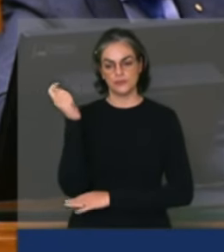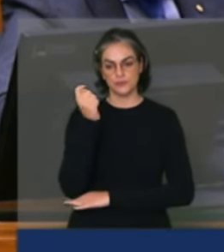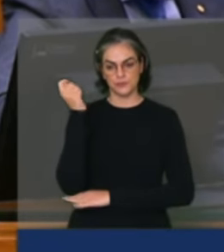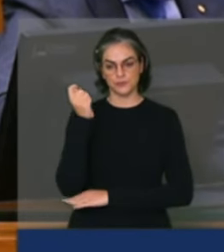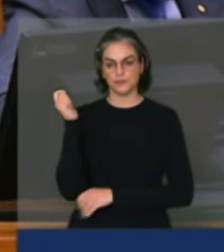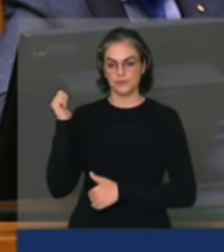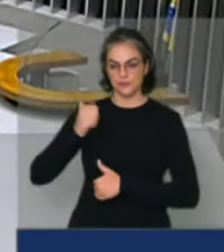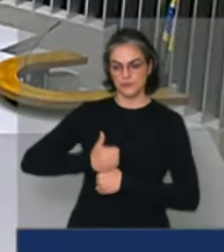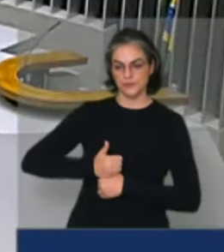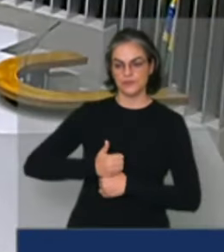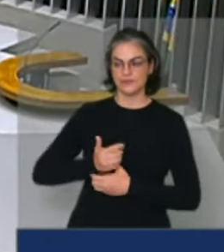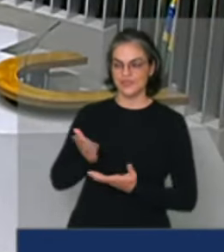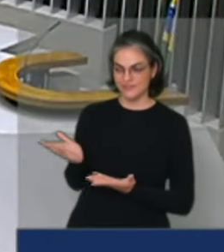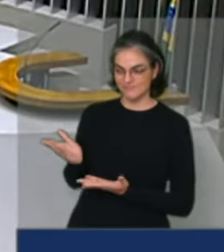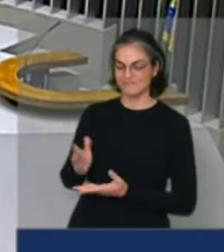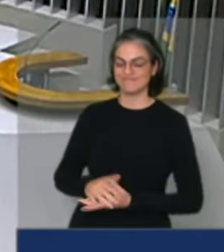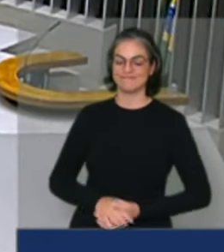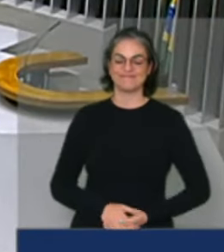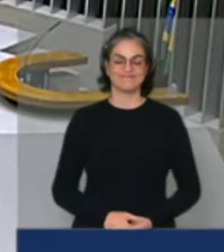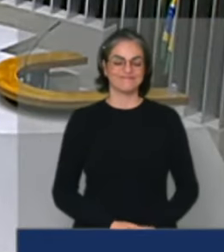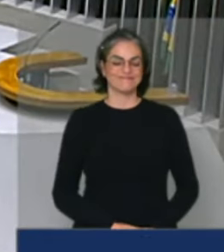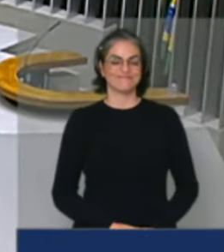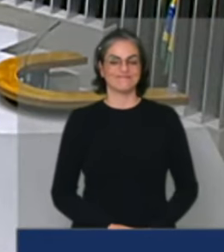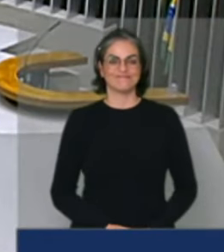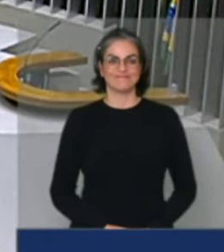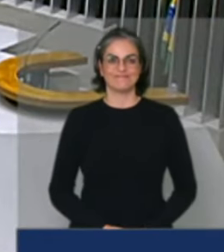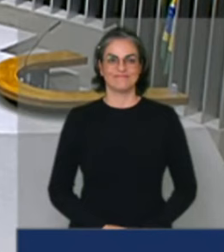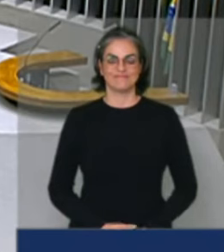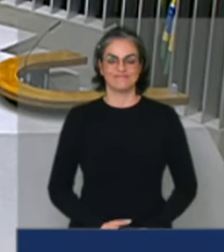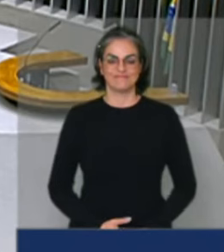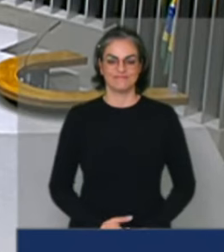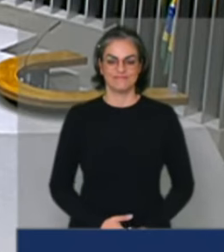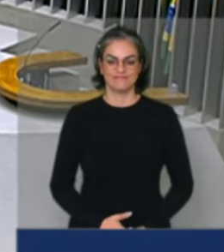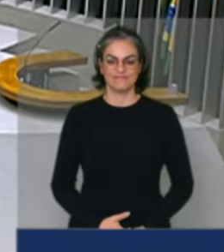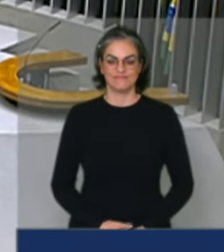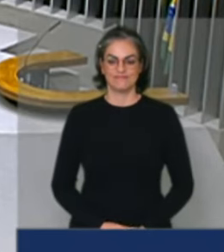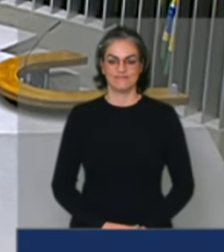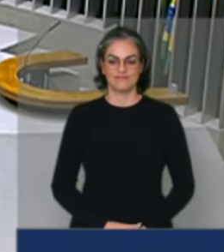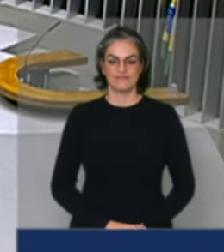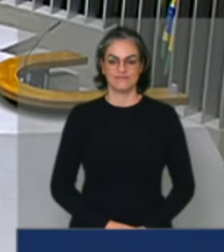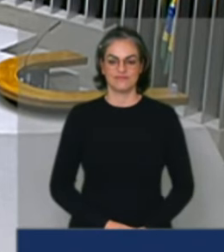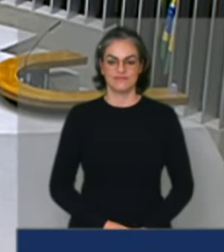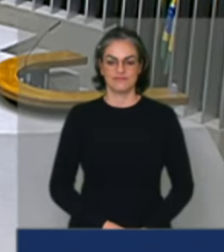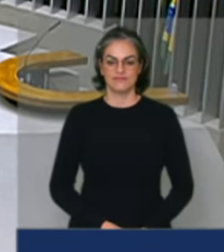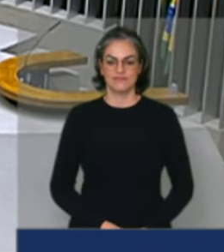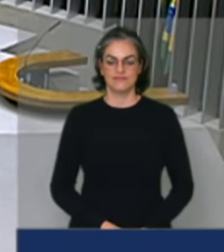Comando contigo, Gaúcho. Obrigado, Wilson. É o cara.